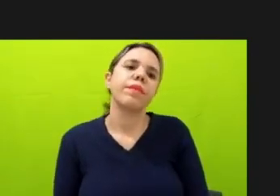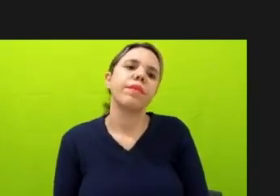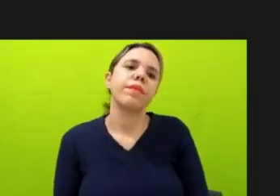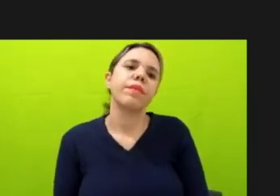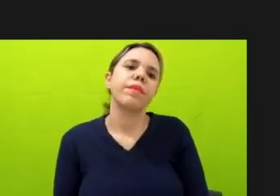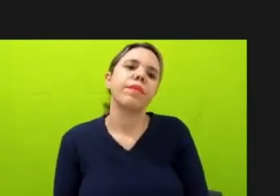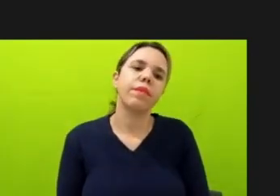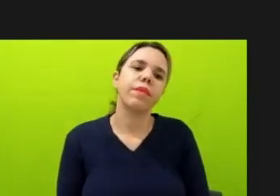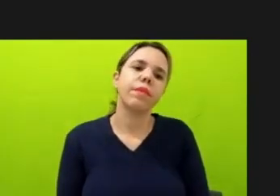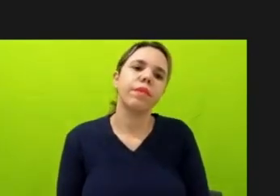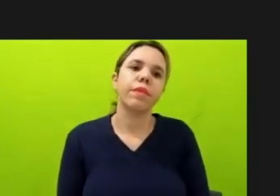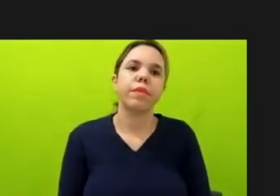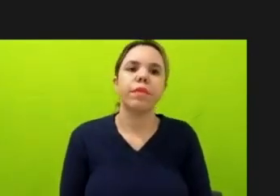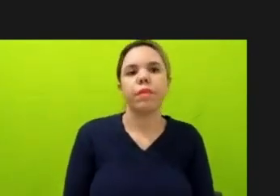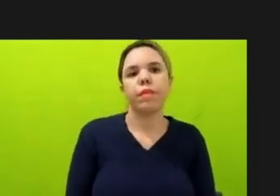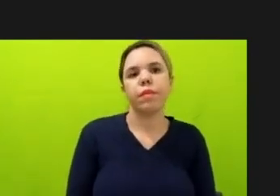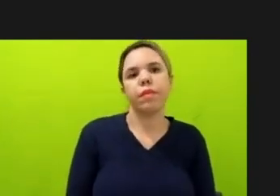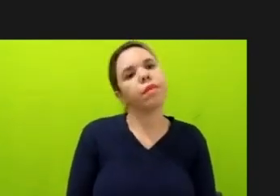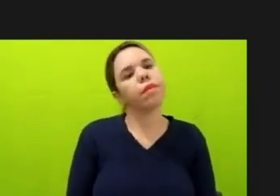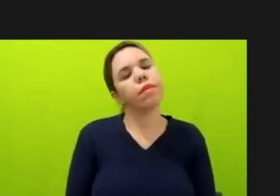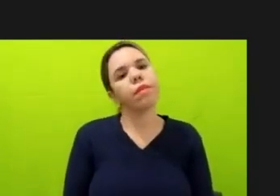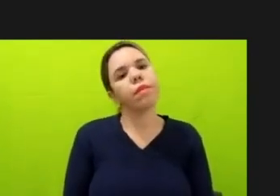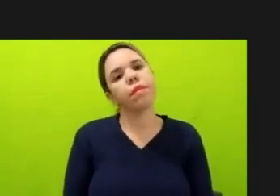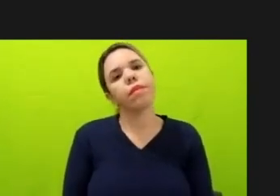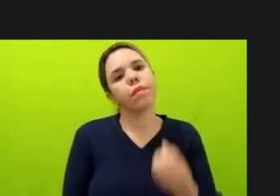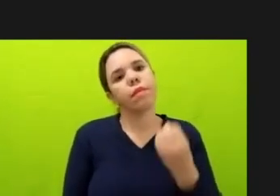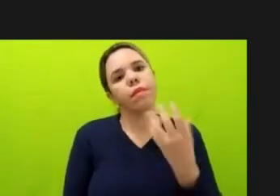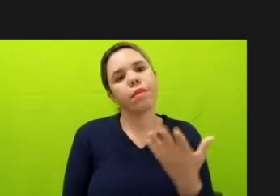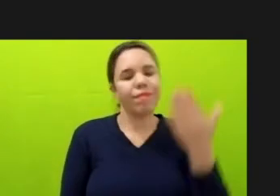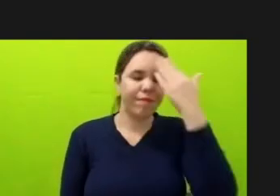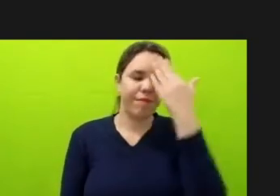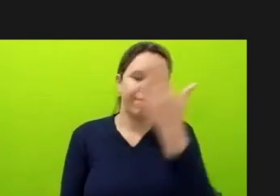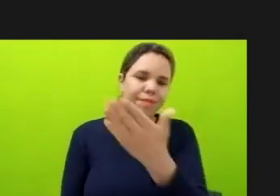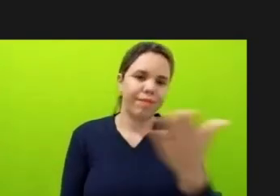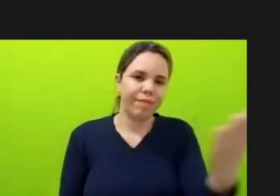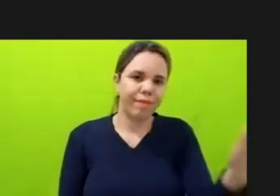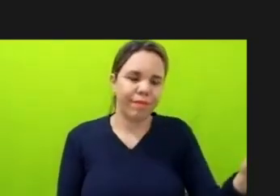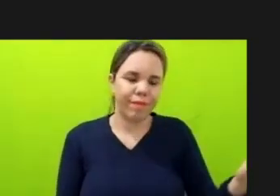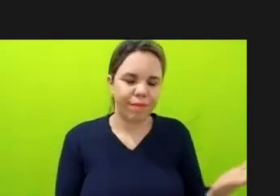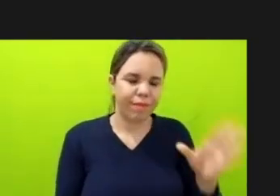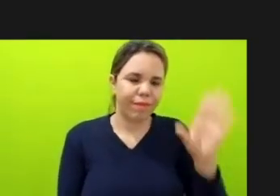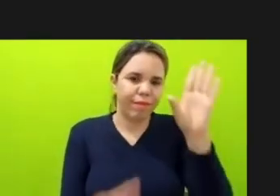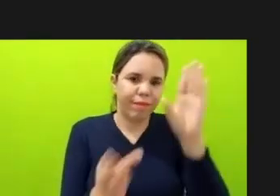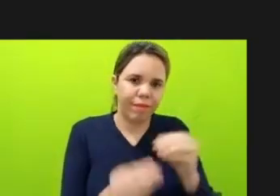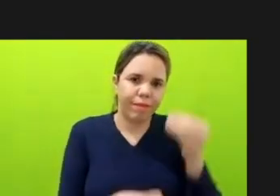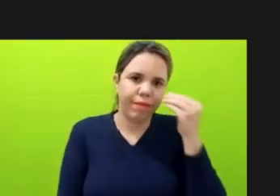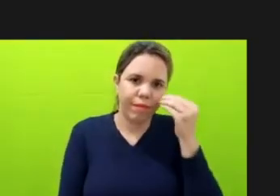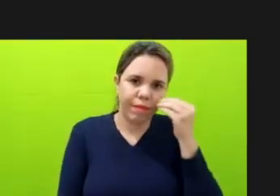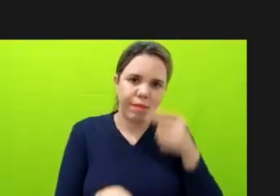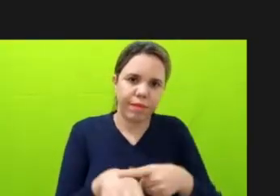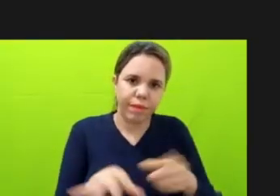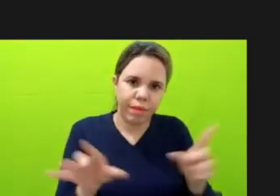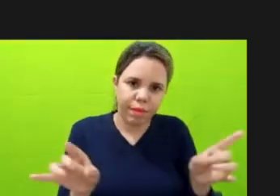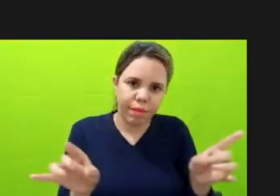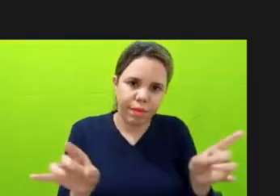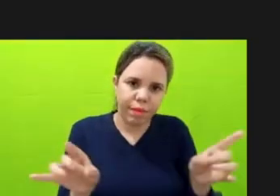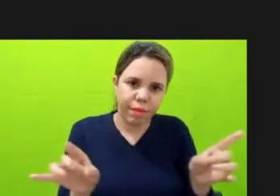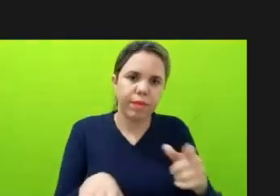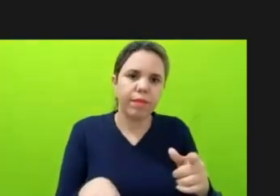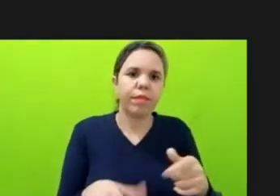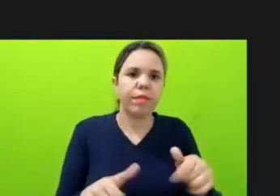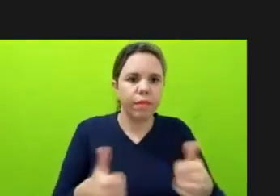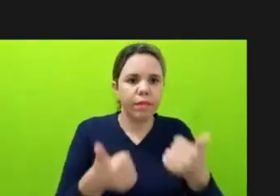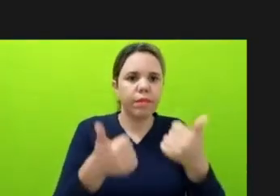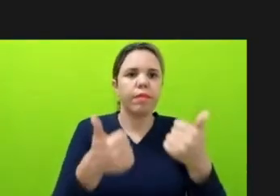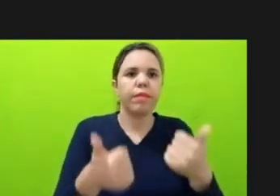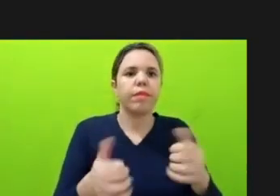Bom, gente, obrigada. Acho que é isso, né? A gente tentou encerrar de uma forma um pouco mais propositiva e otimista, mas, de fato, não